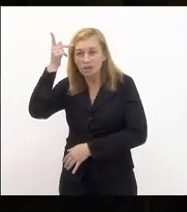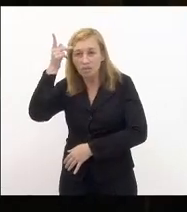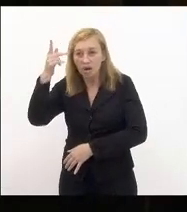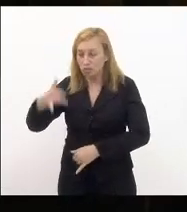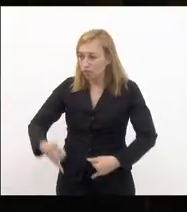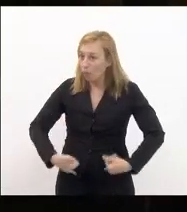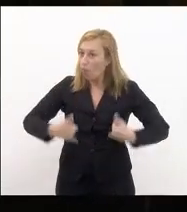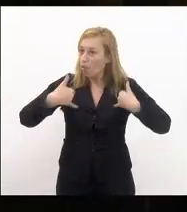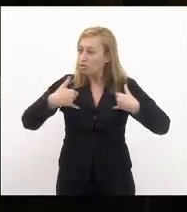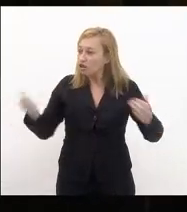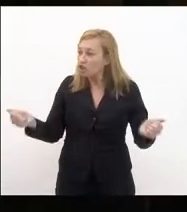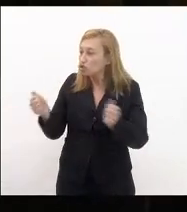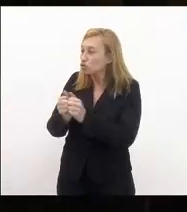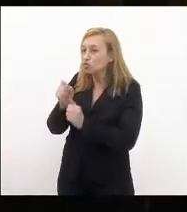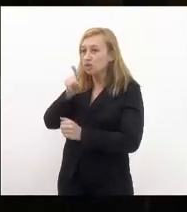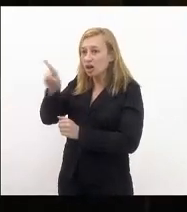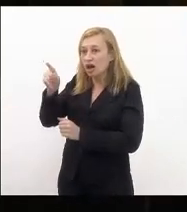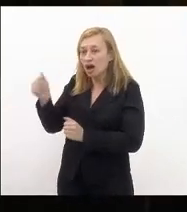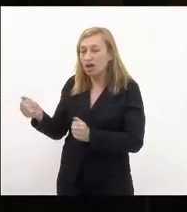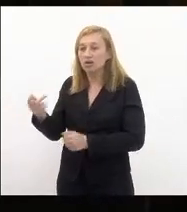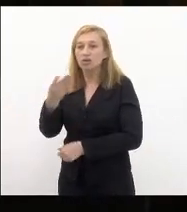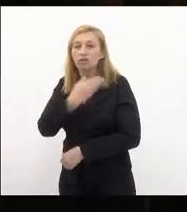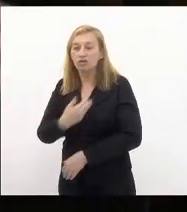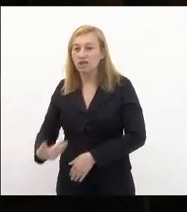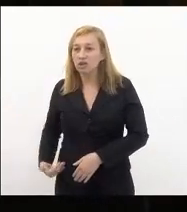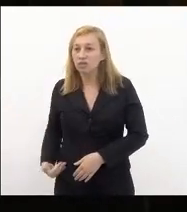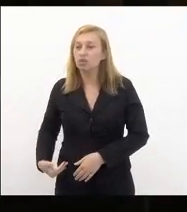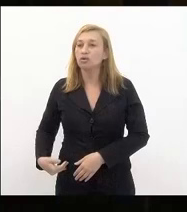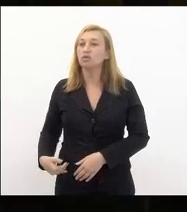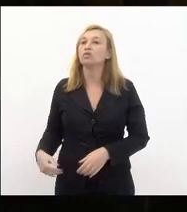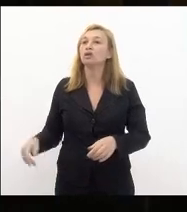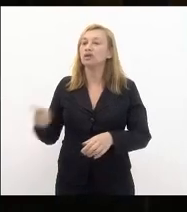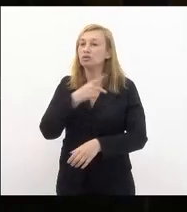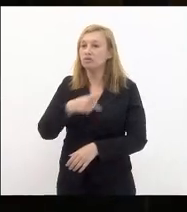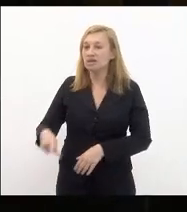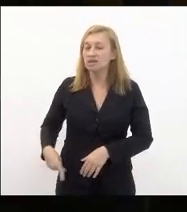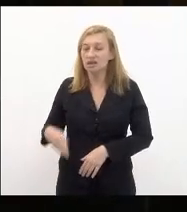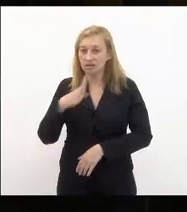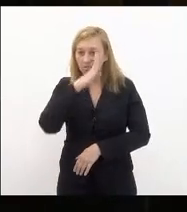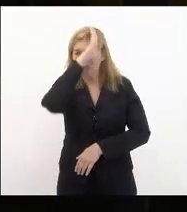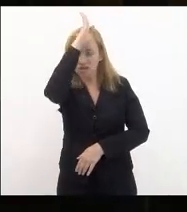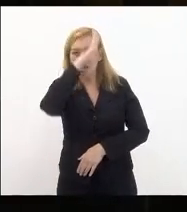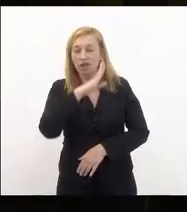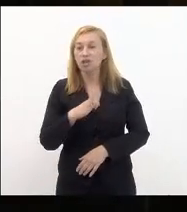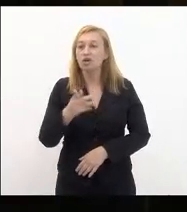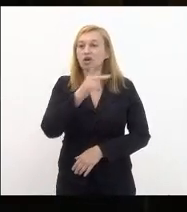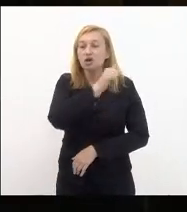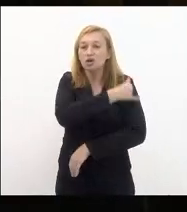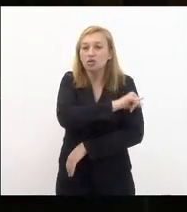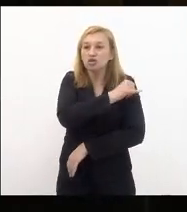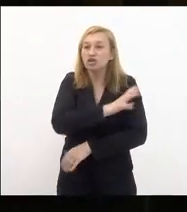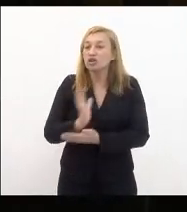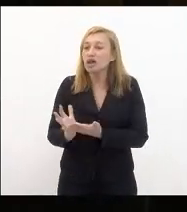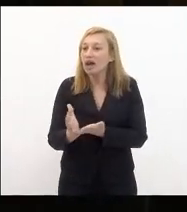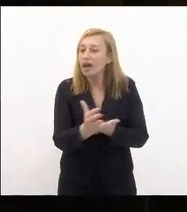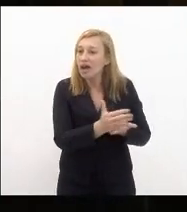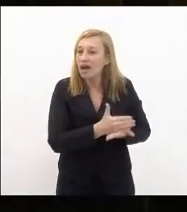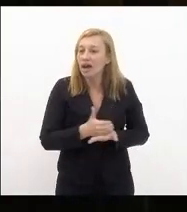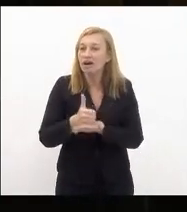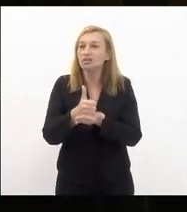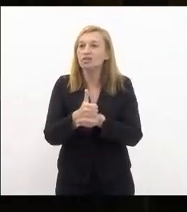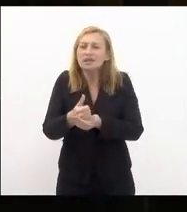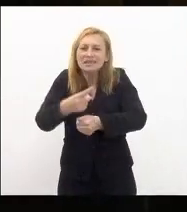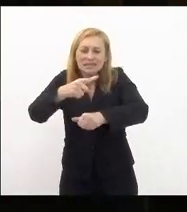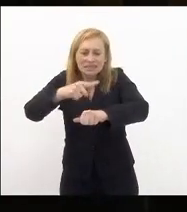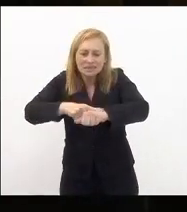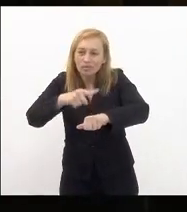honra de ter estado presente ao lado do governador do estado ao lado do presidente da república em que o Rio de Janeiro arrecadou neste